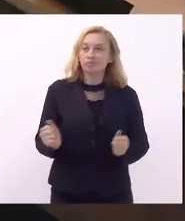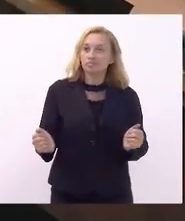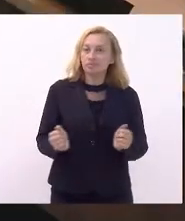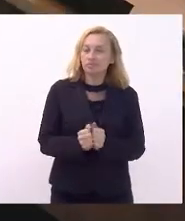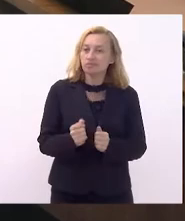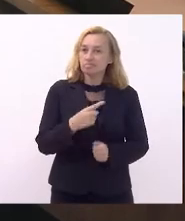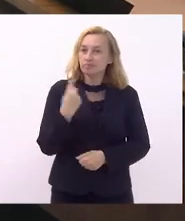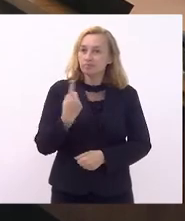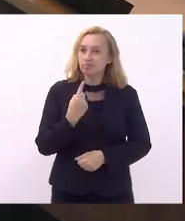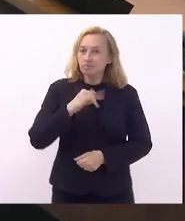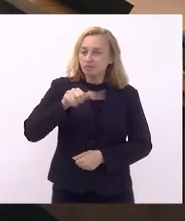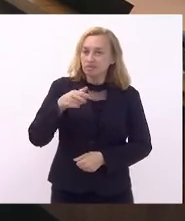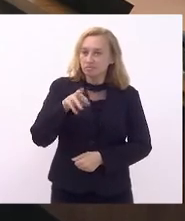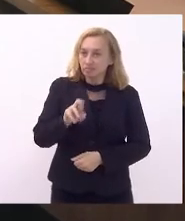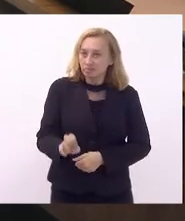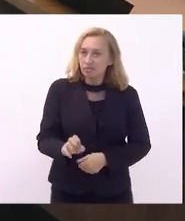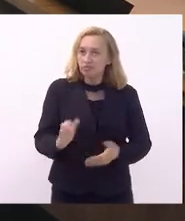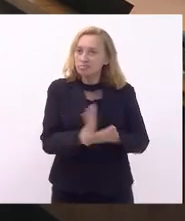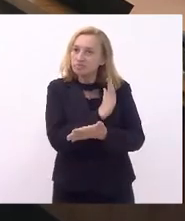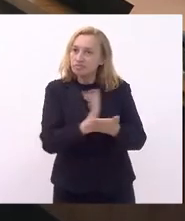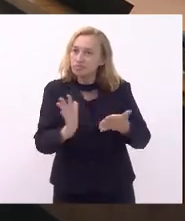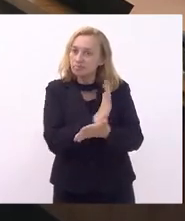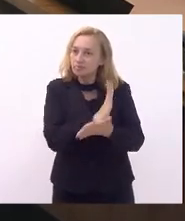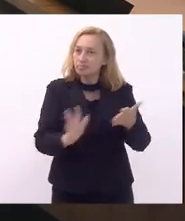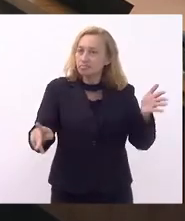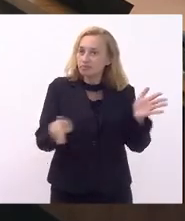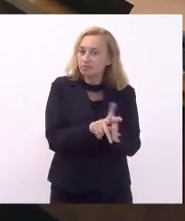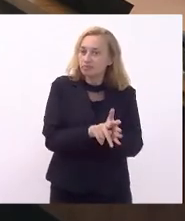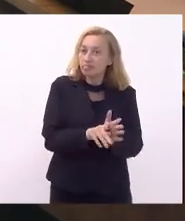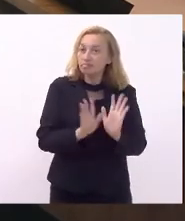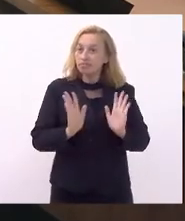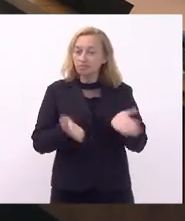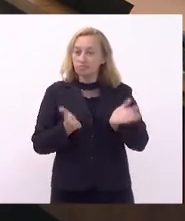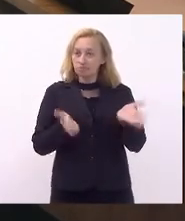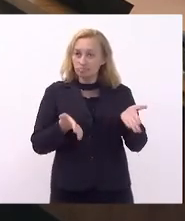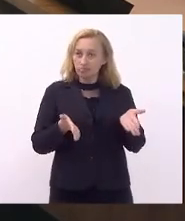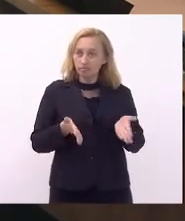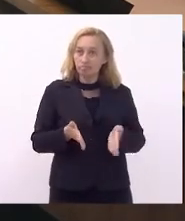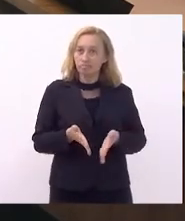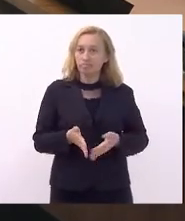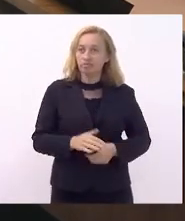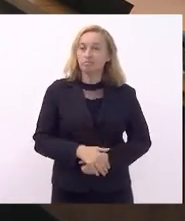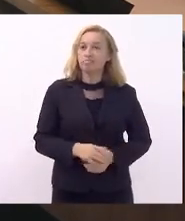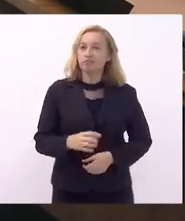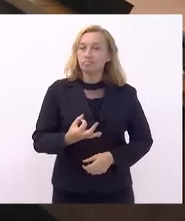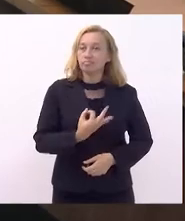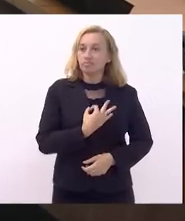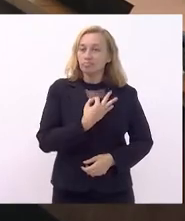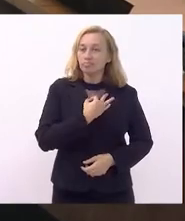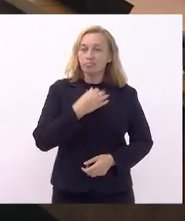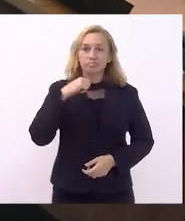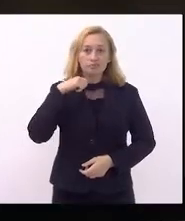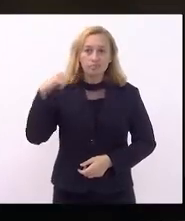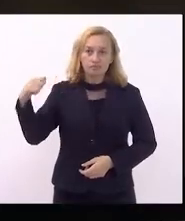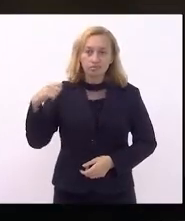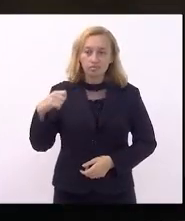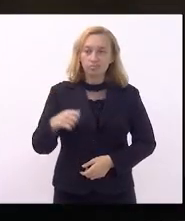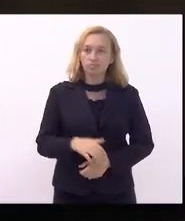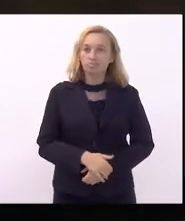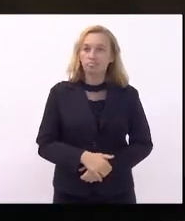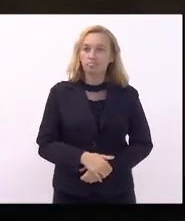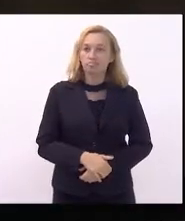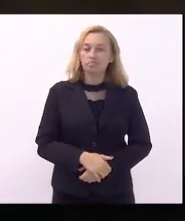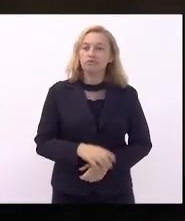deputado Jari, com vossa excelência, alguns projetos, inclusive o de hoje, que concede a medalha Tiradentes ao